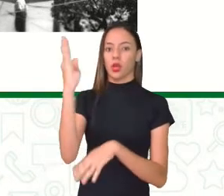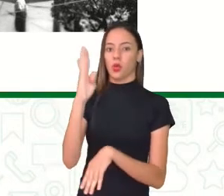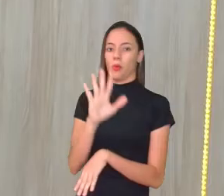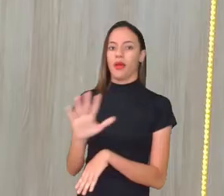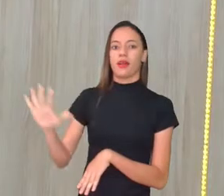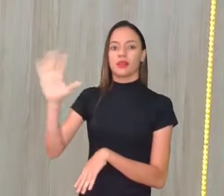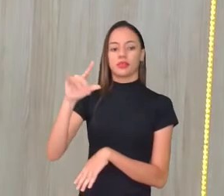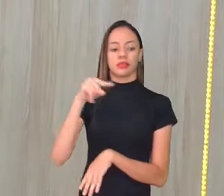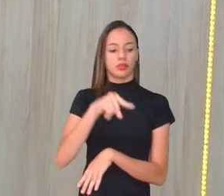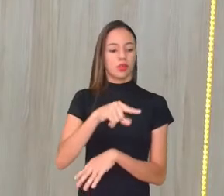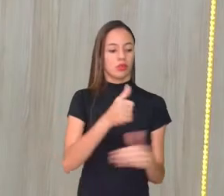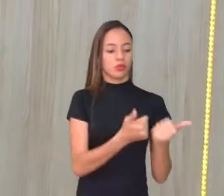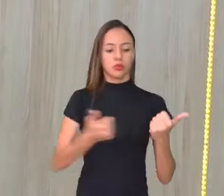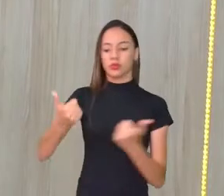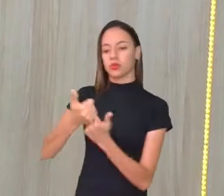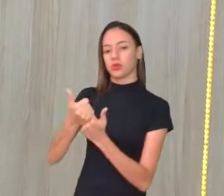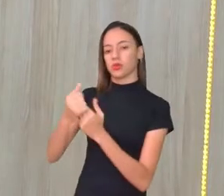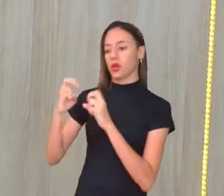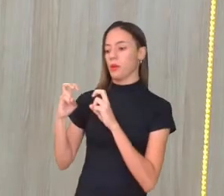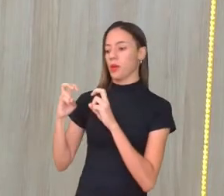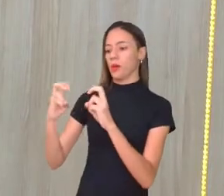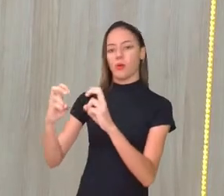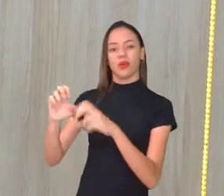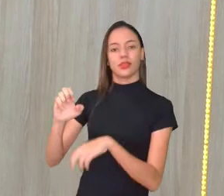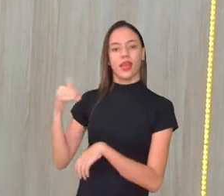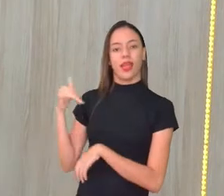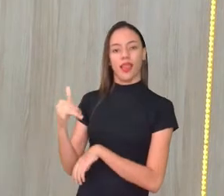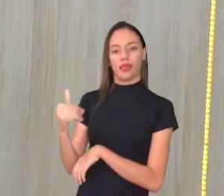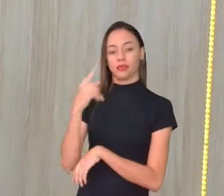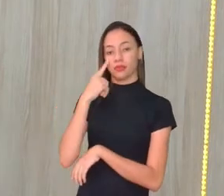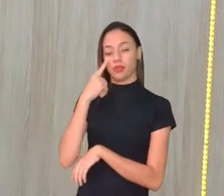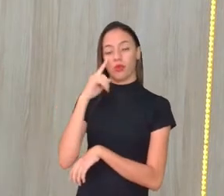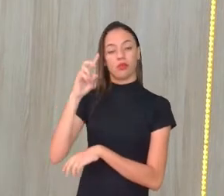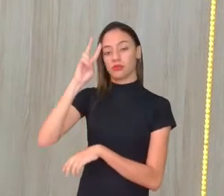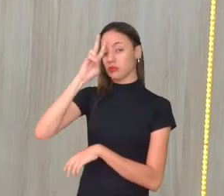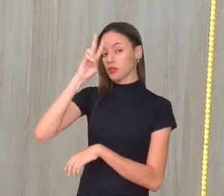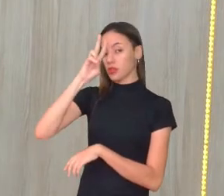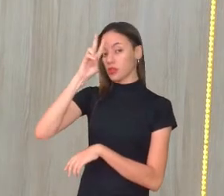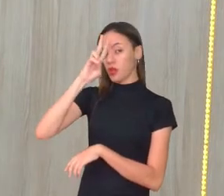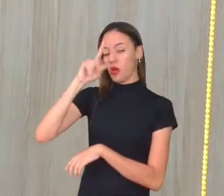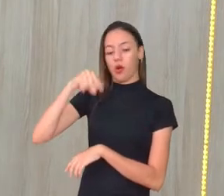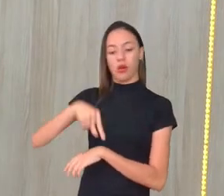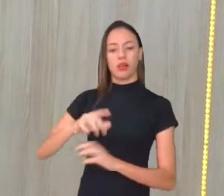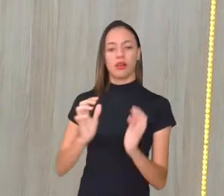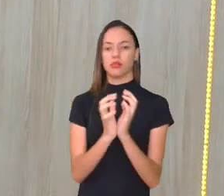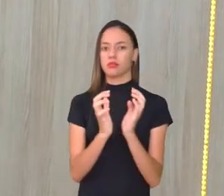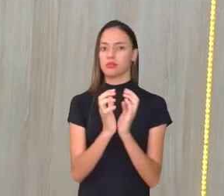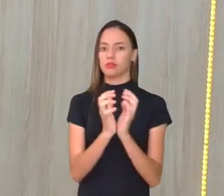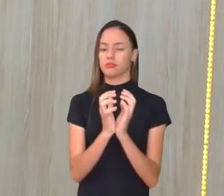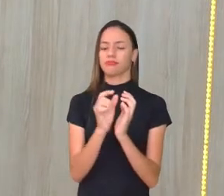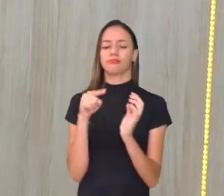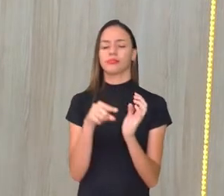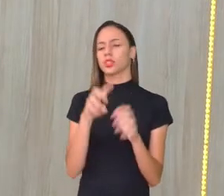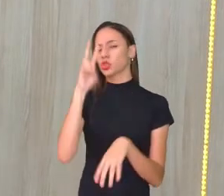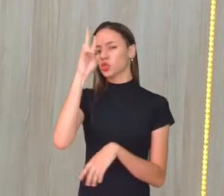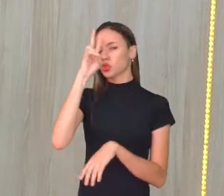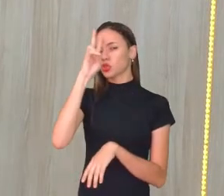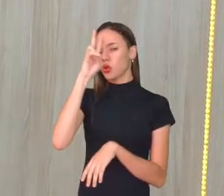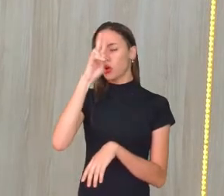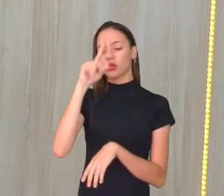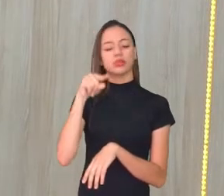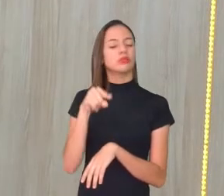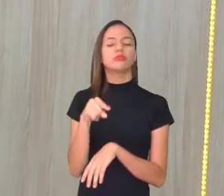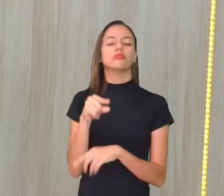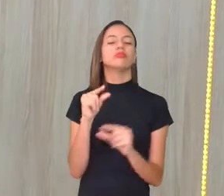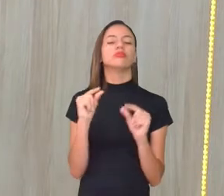substituída pelo bonde elétrico. Então, a nossa história, enquanto Recifenses, é uma história de ser